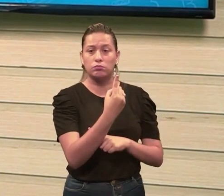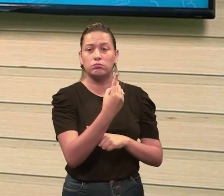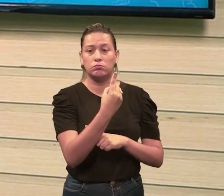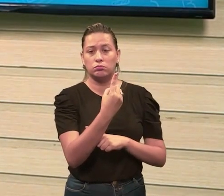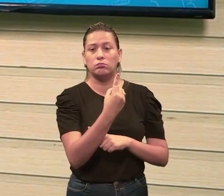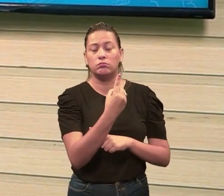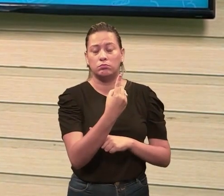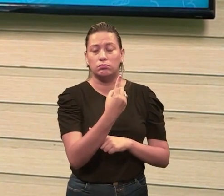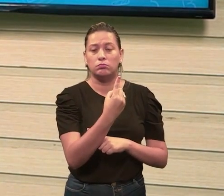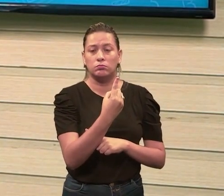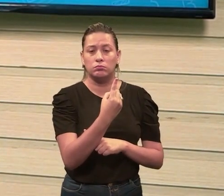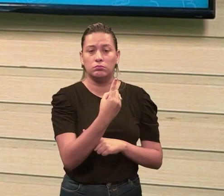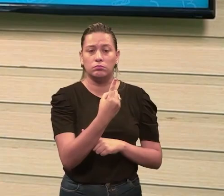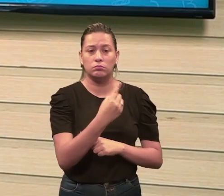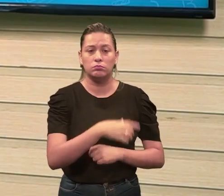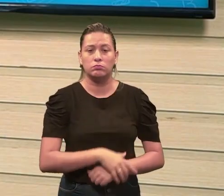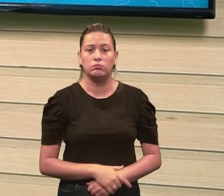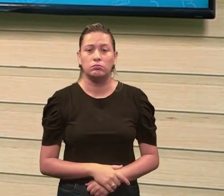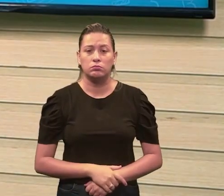tem...